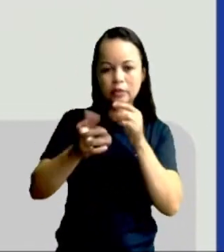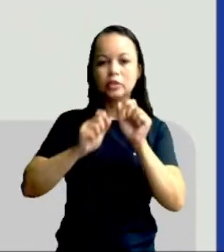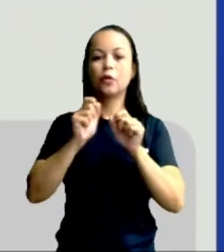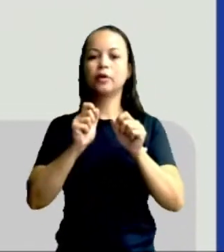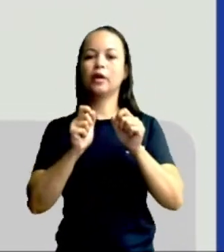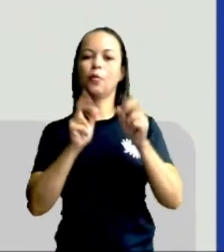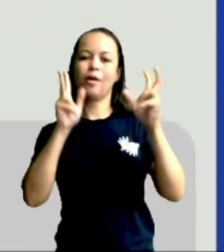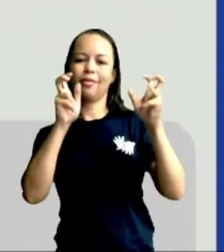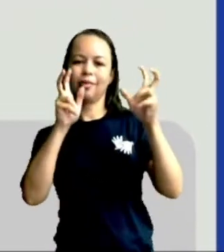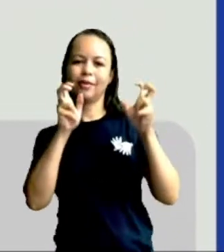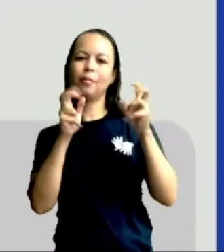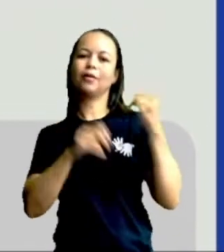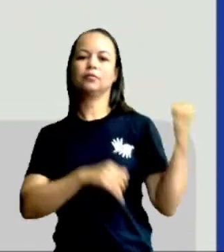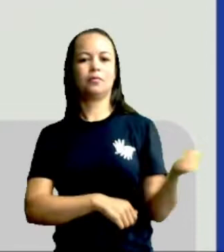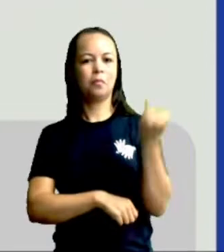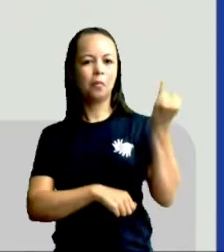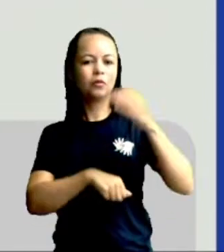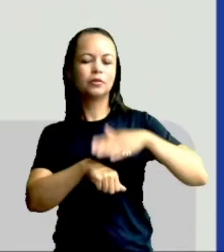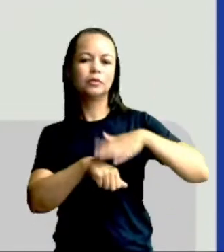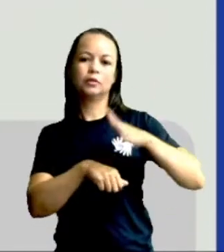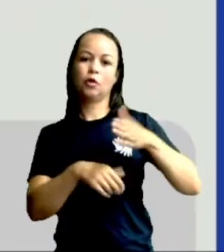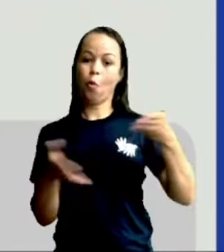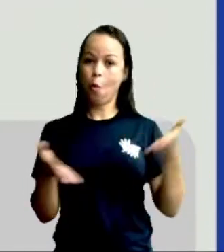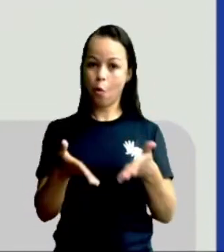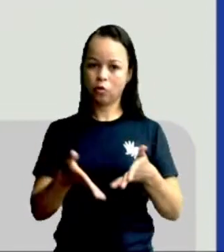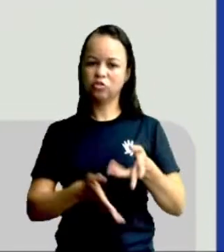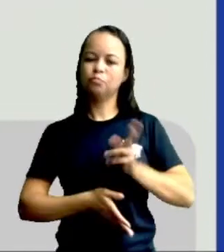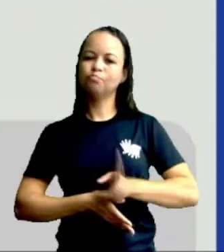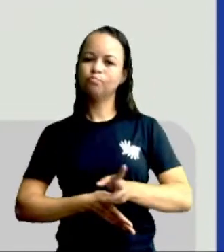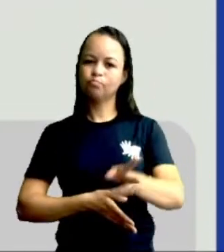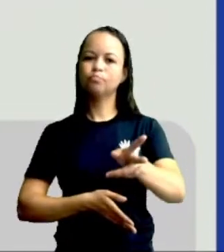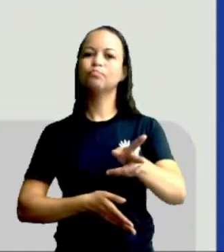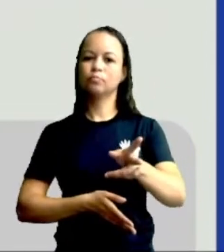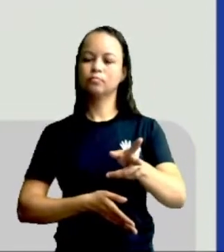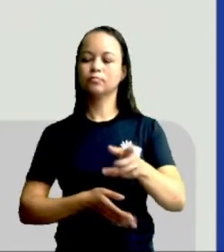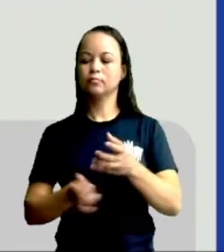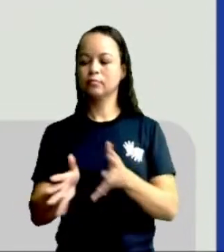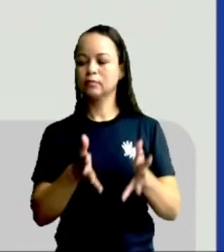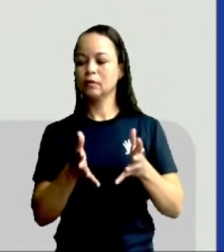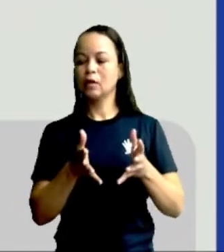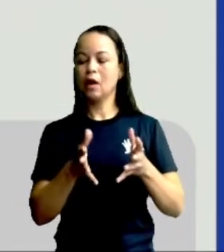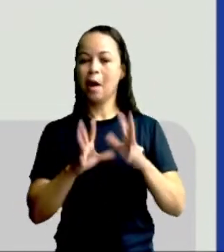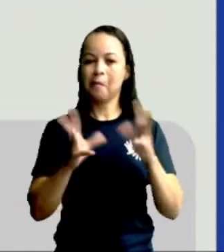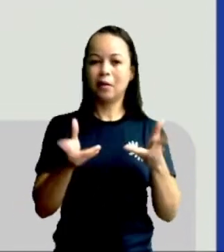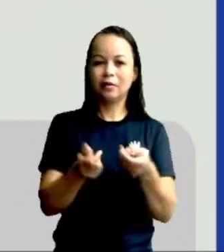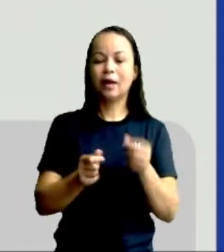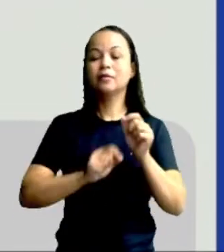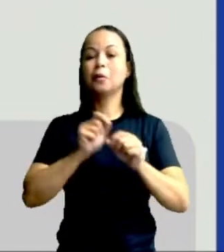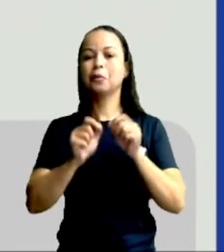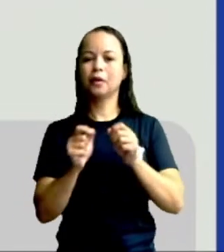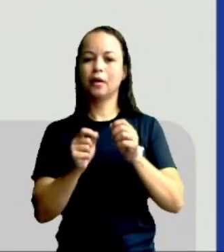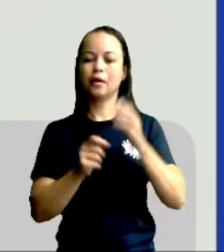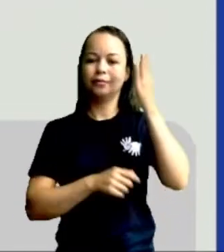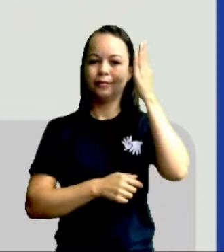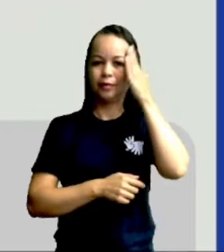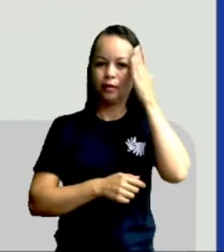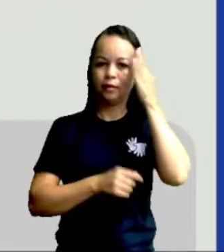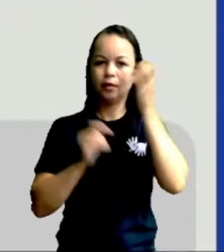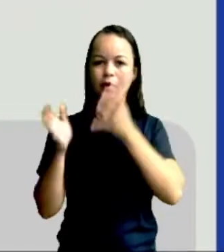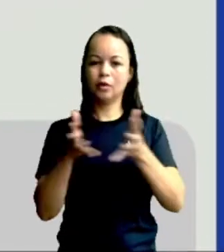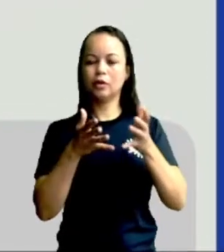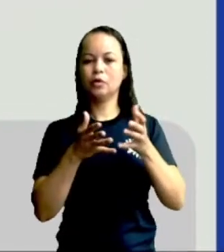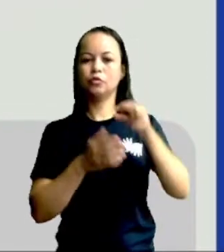importante hoje e sempre. Qual é habilidade que a gente espera construir com você edificar? Para compreender que os